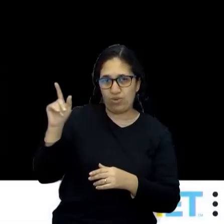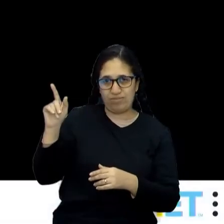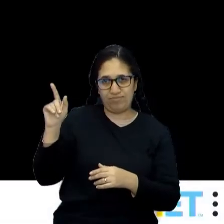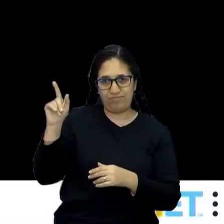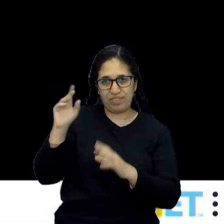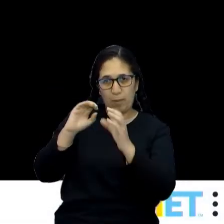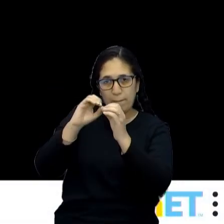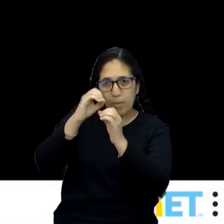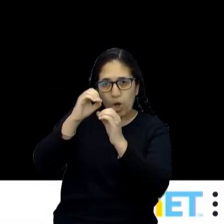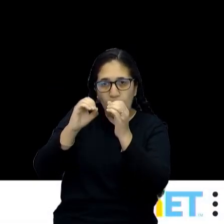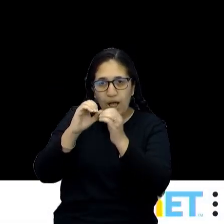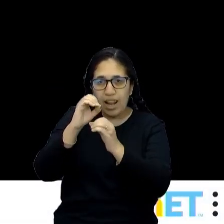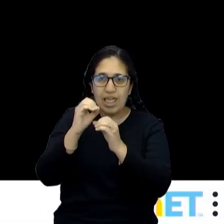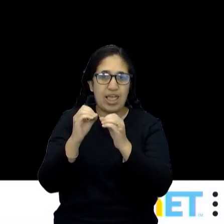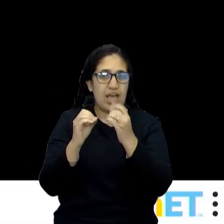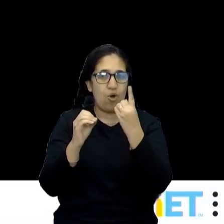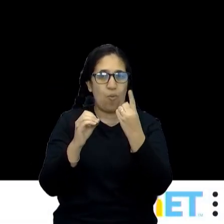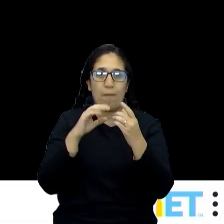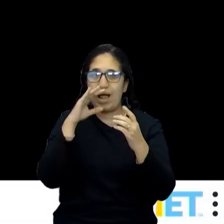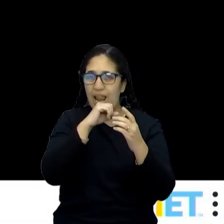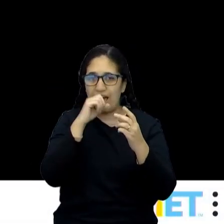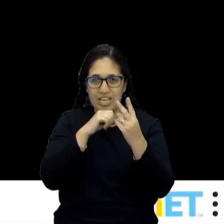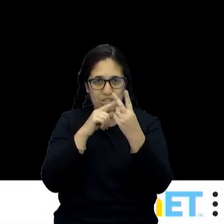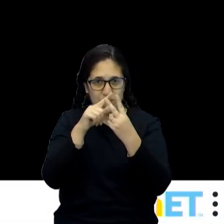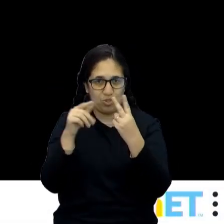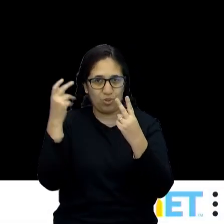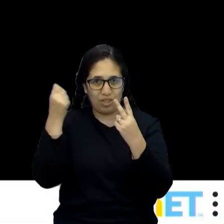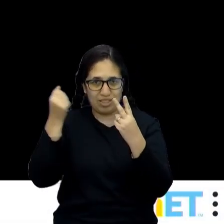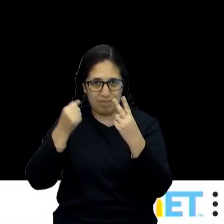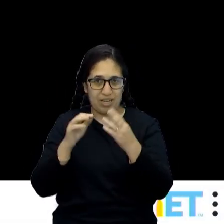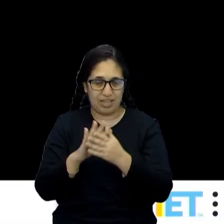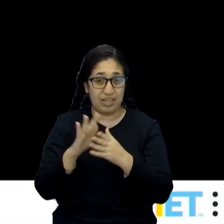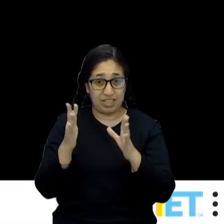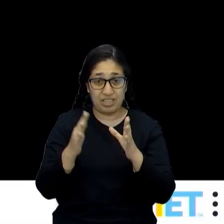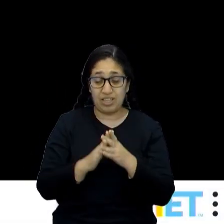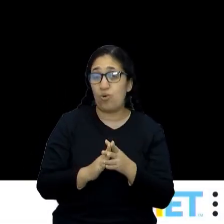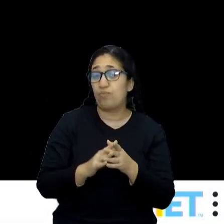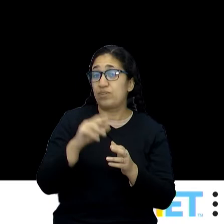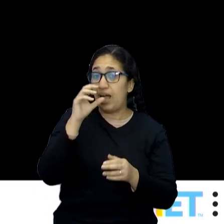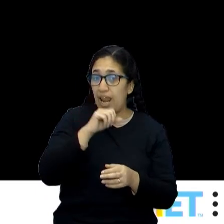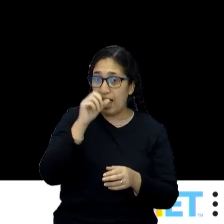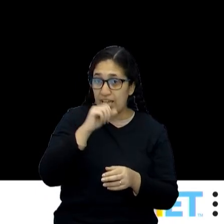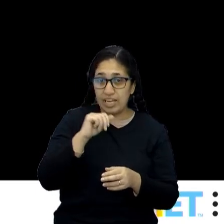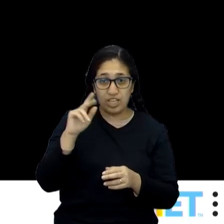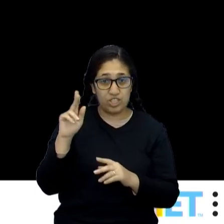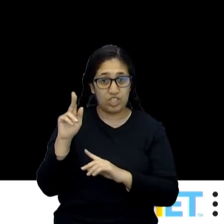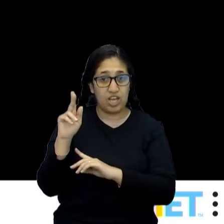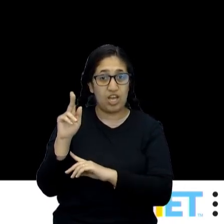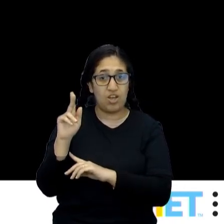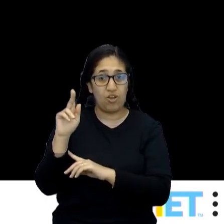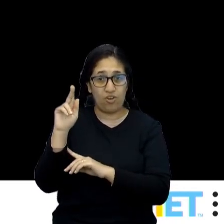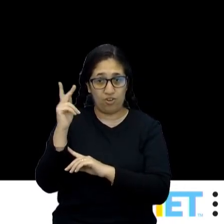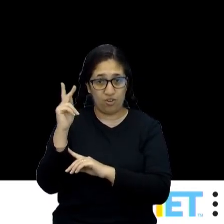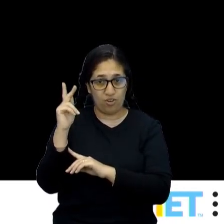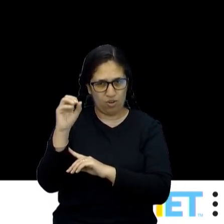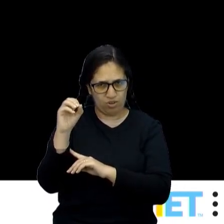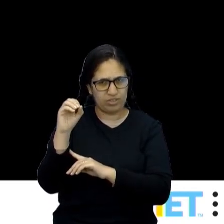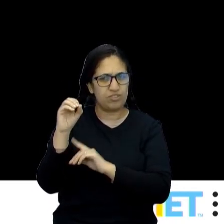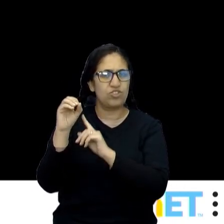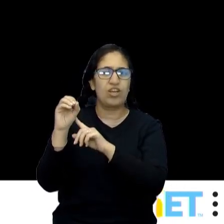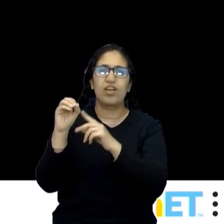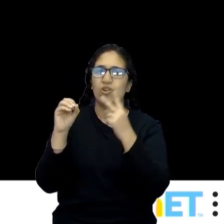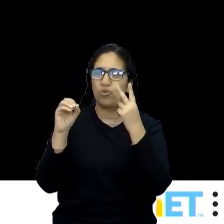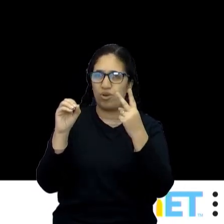laranja e duas brancas, então, essa laranja vai representar o oxigênio, essas duas brancas o hidrogênio. A gente sabe que a